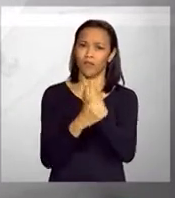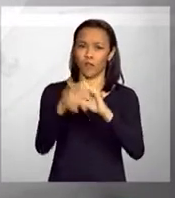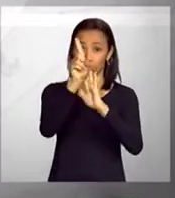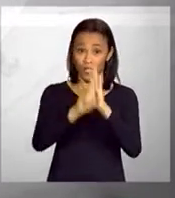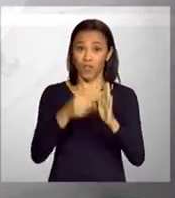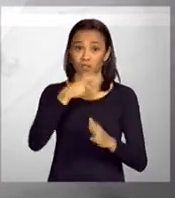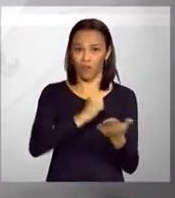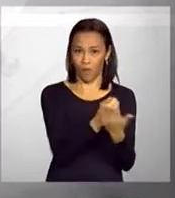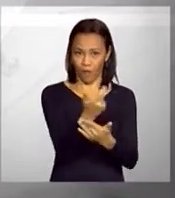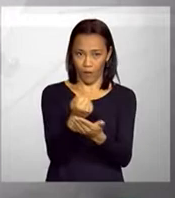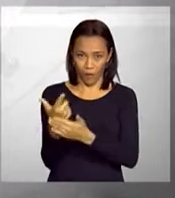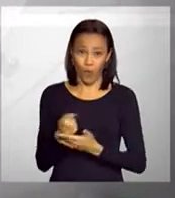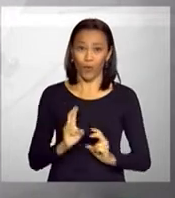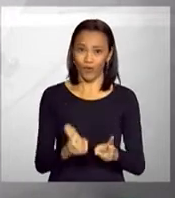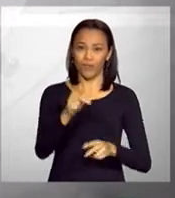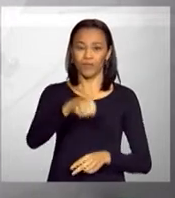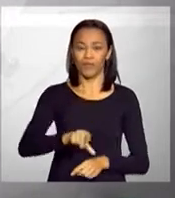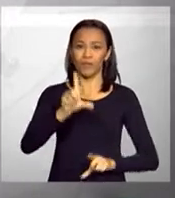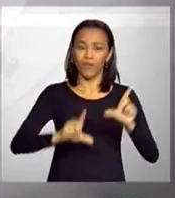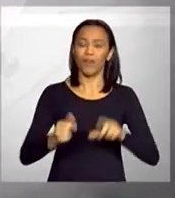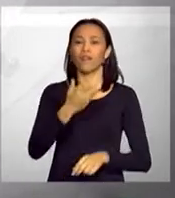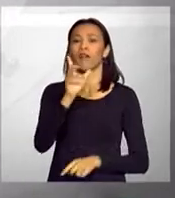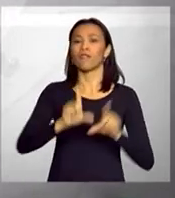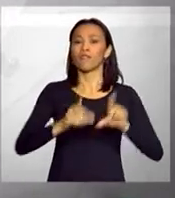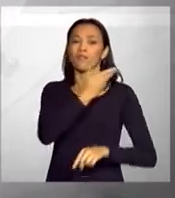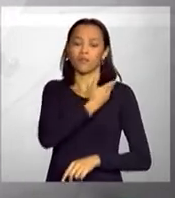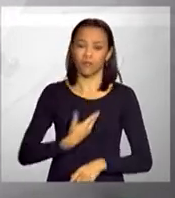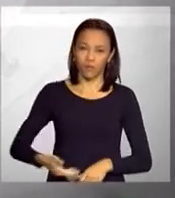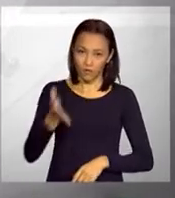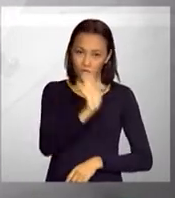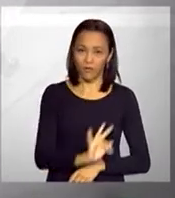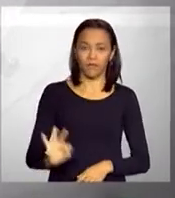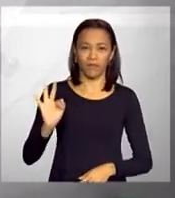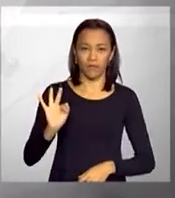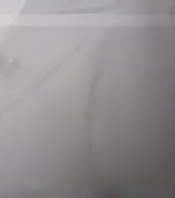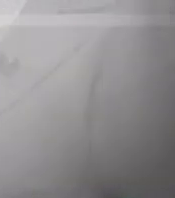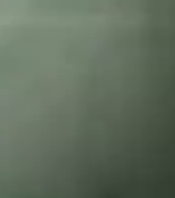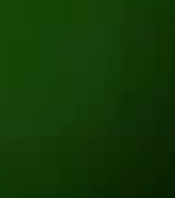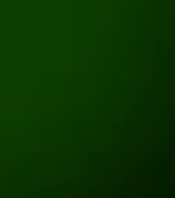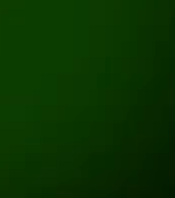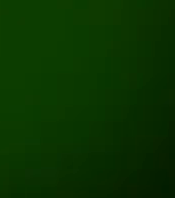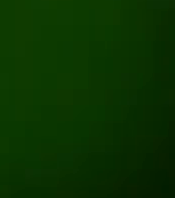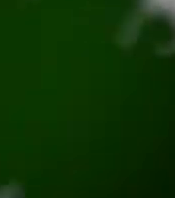direitos dos consumidores. Continue com a gente na NBR, TV do Governo Federal.